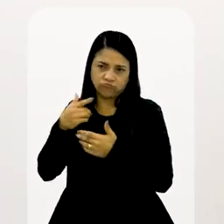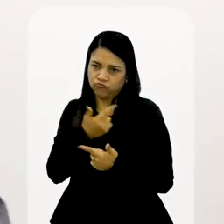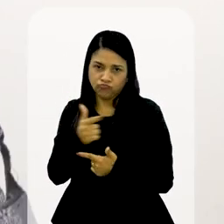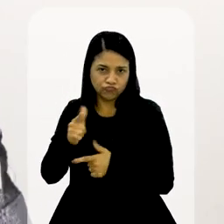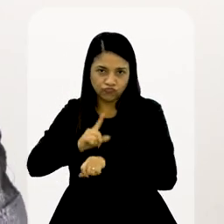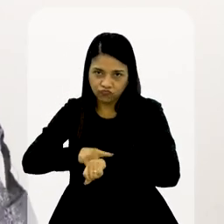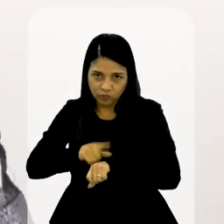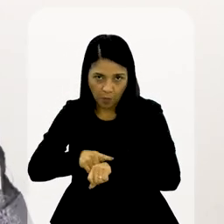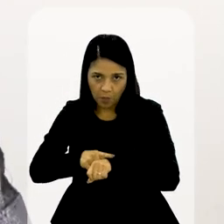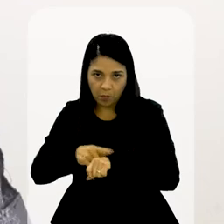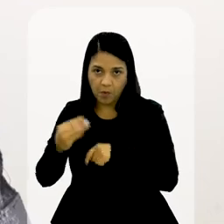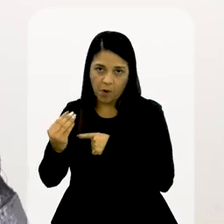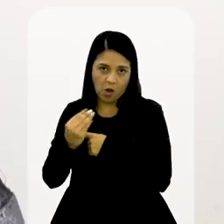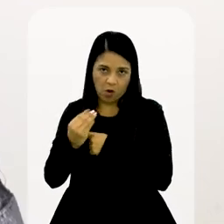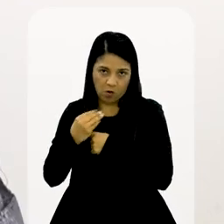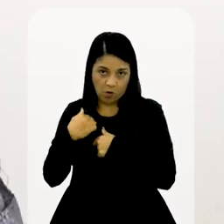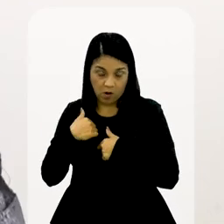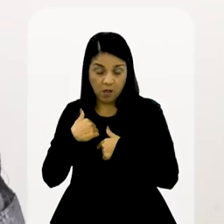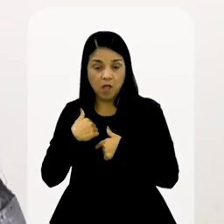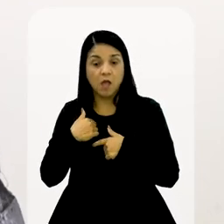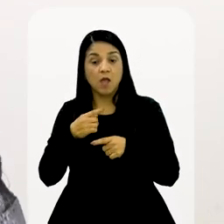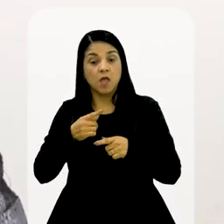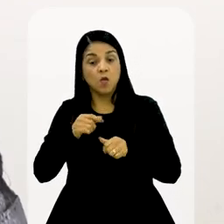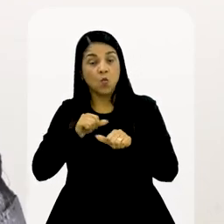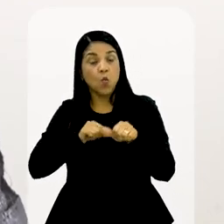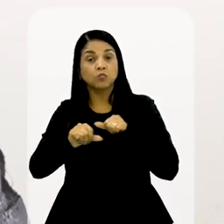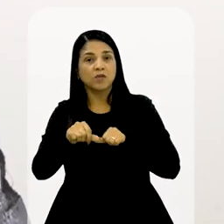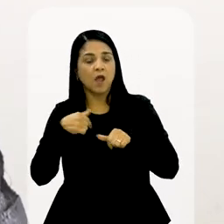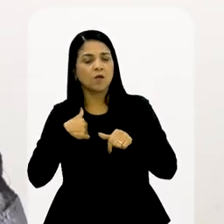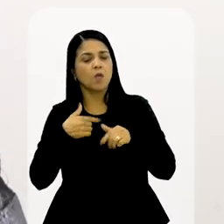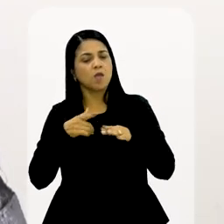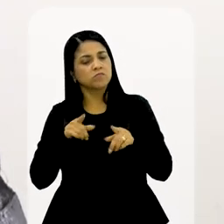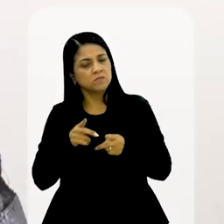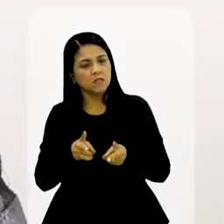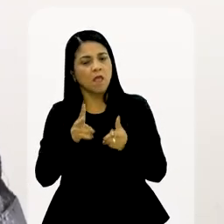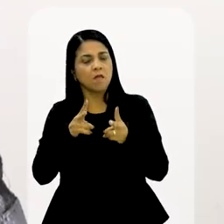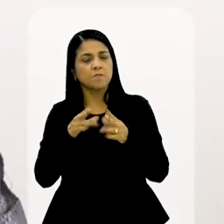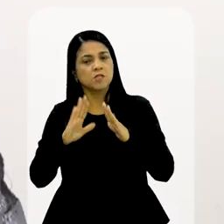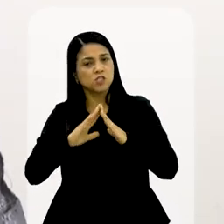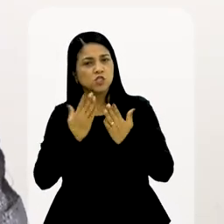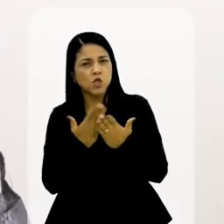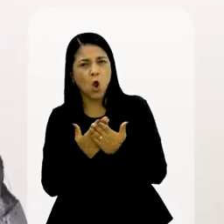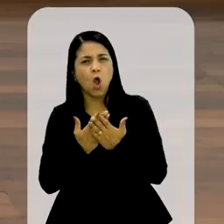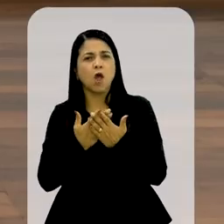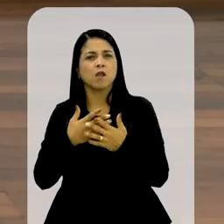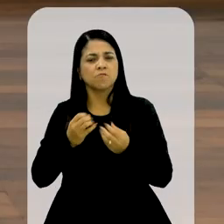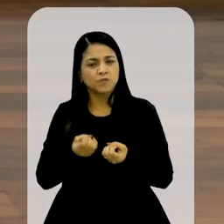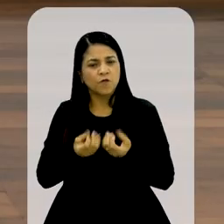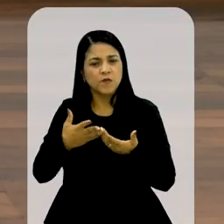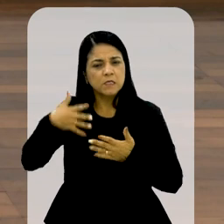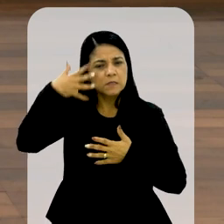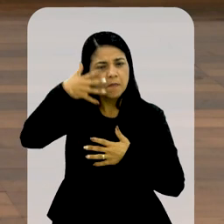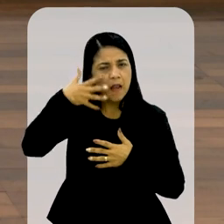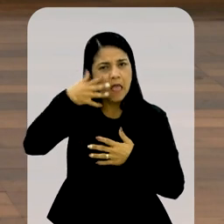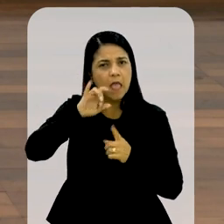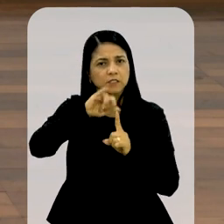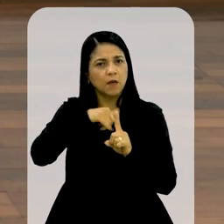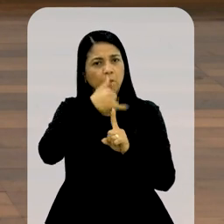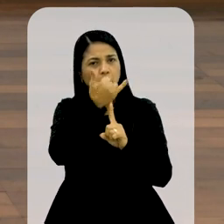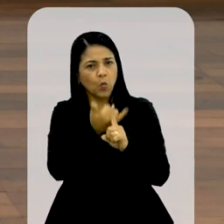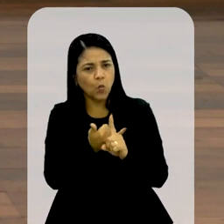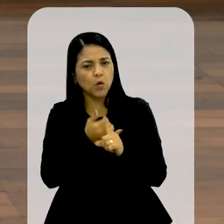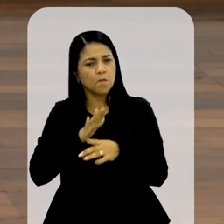já procurei fazer o contrário. Ia para a escola, me oferecia na escola para dar palestra, de bullying, do